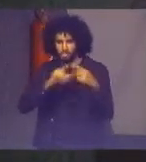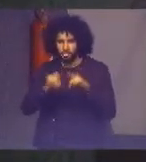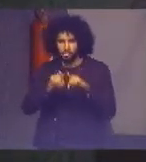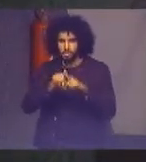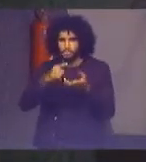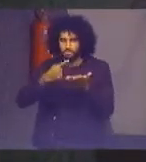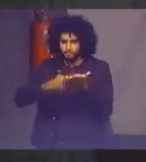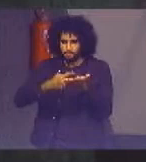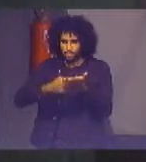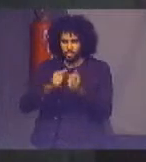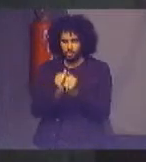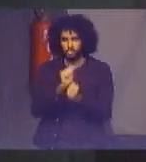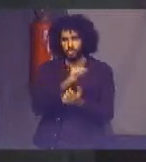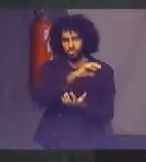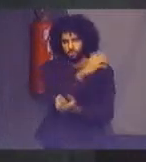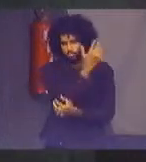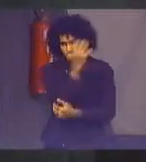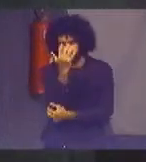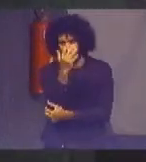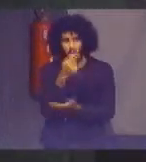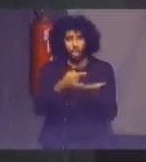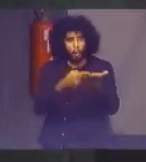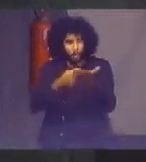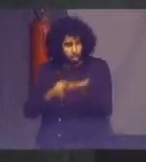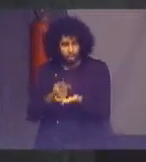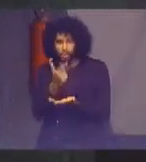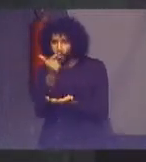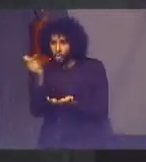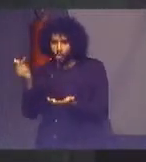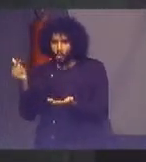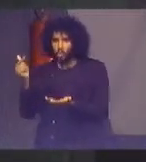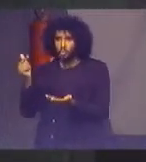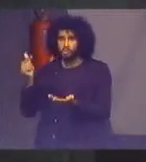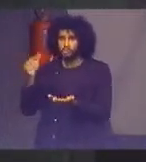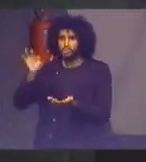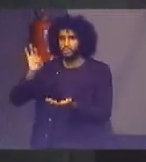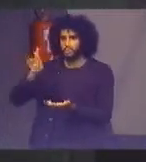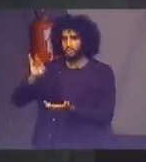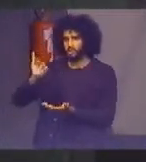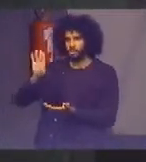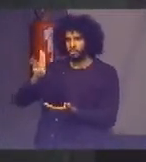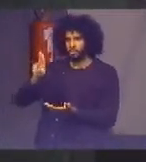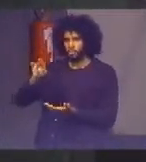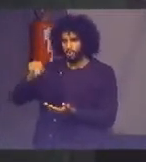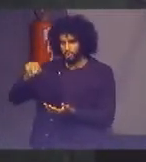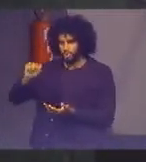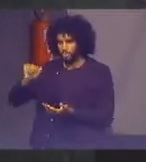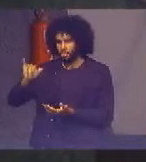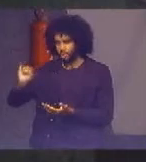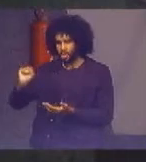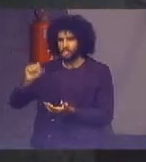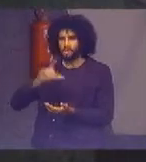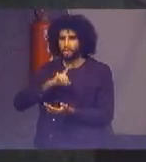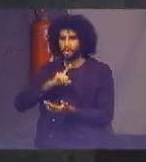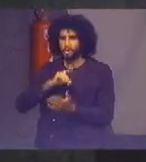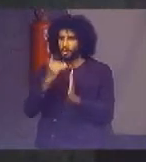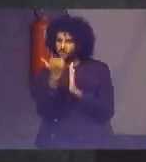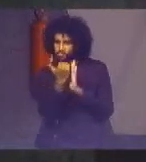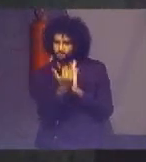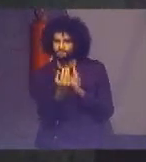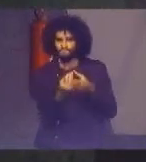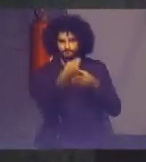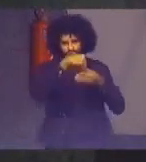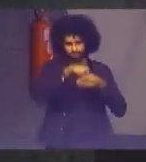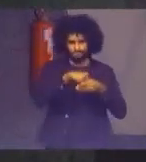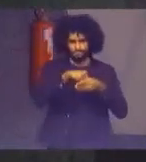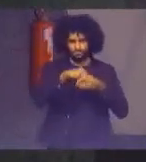Convido aos outros tribunais aqui representados que se juntem a nós na internalização da Agenda 2030, seja